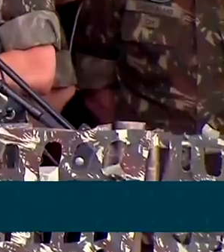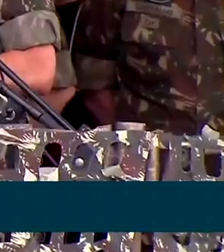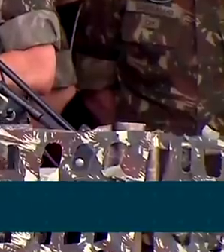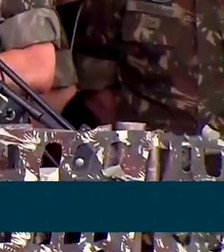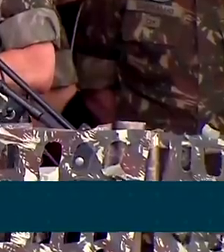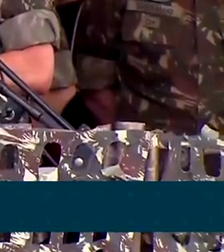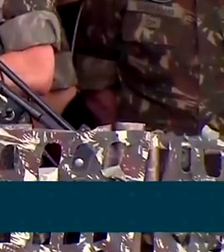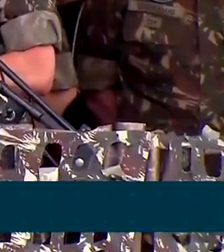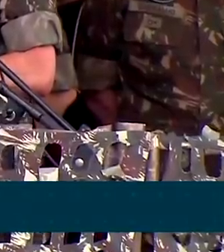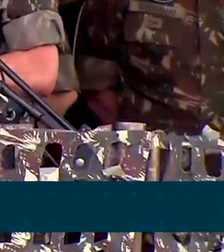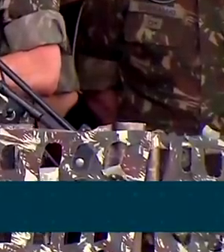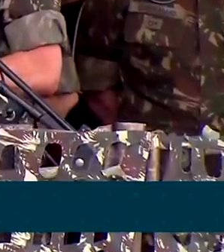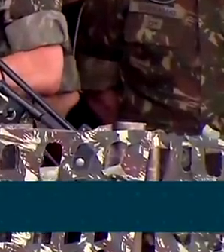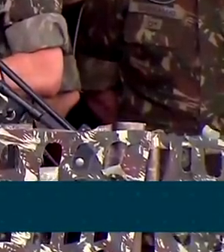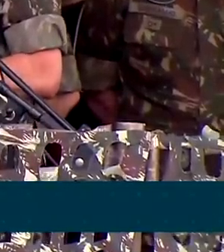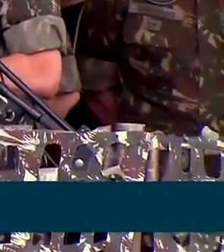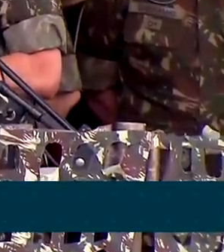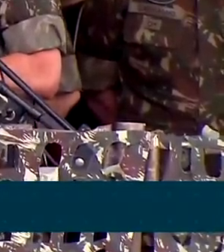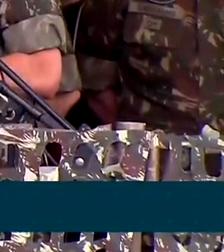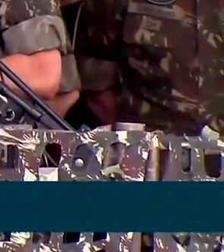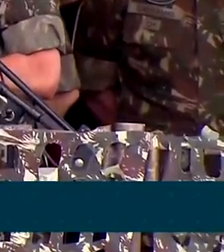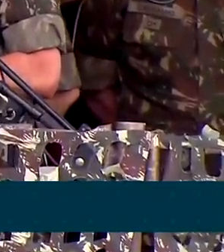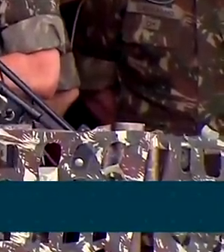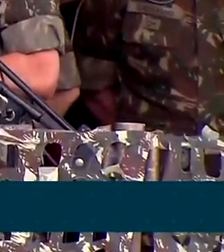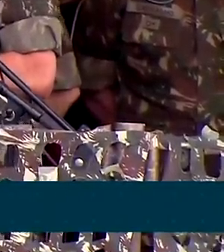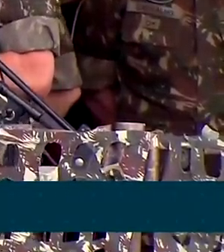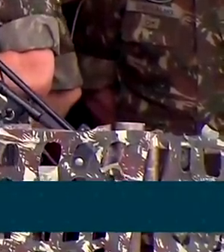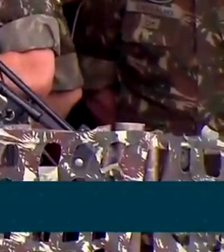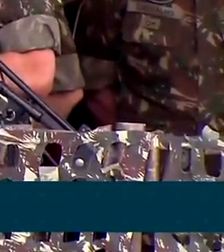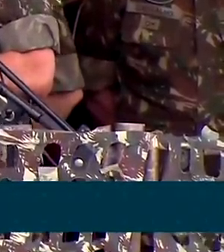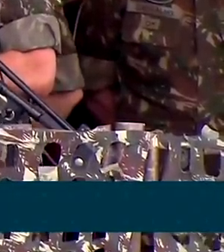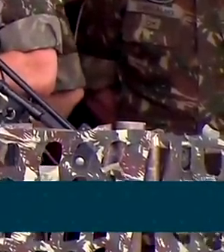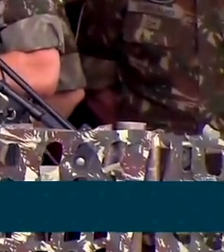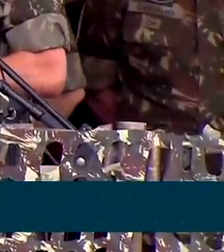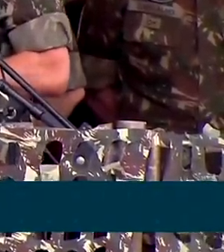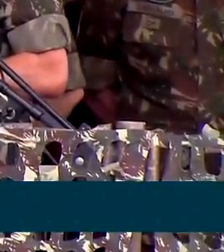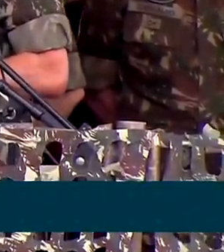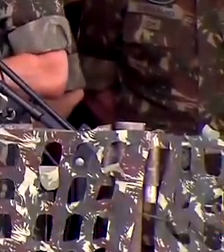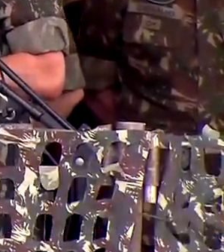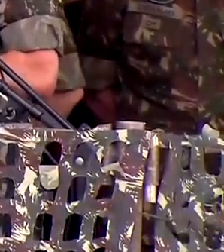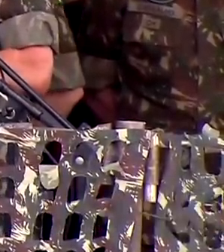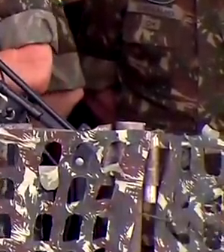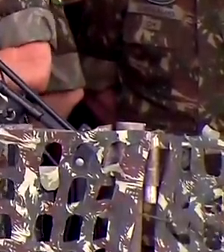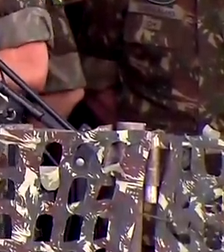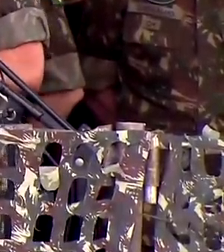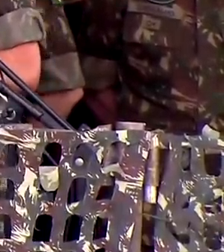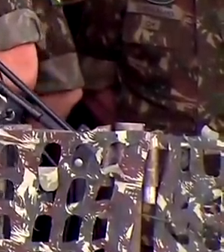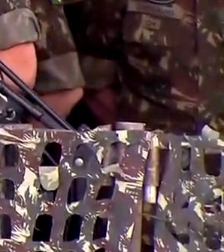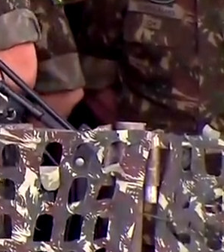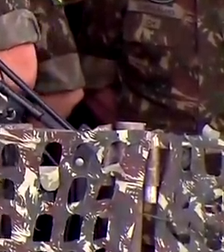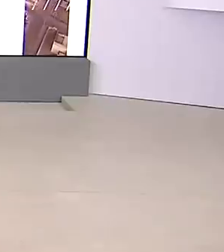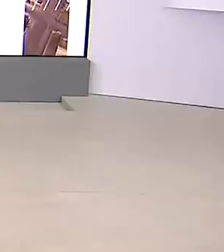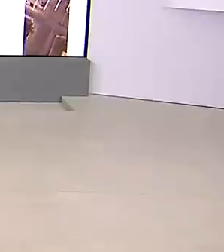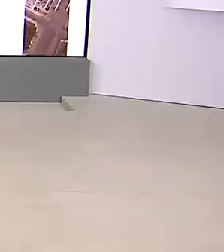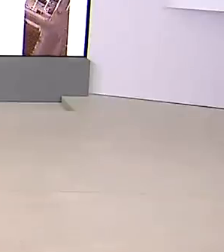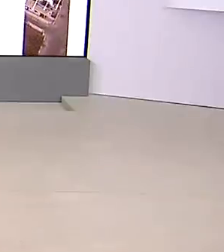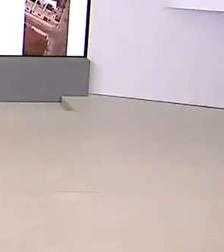o que, por certo, resultará em inúmeros benefícios para a população.